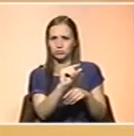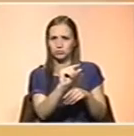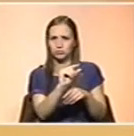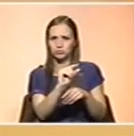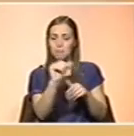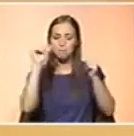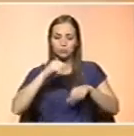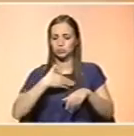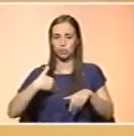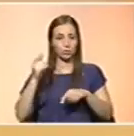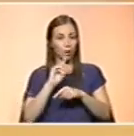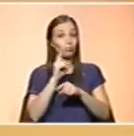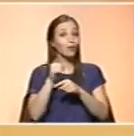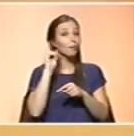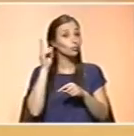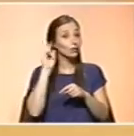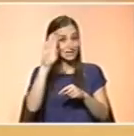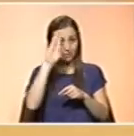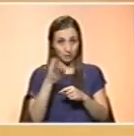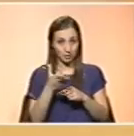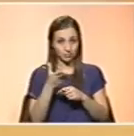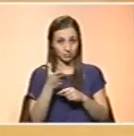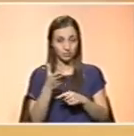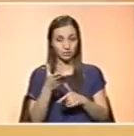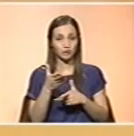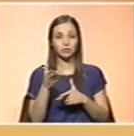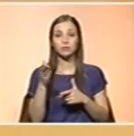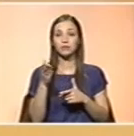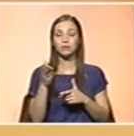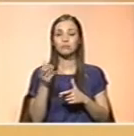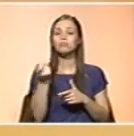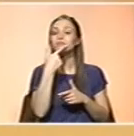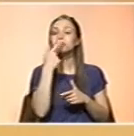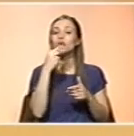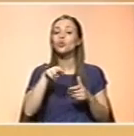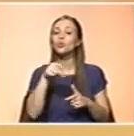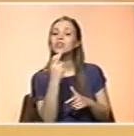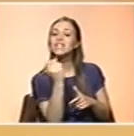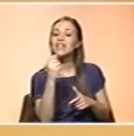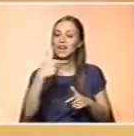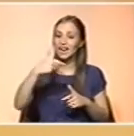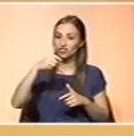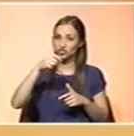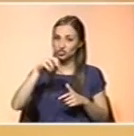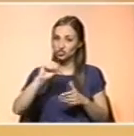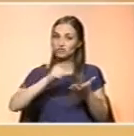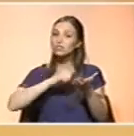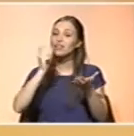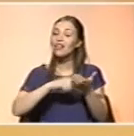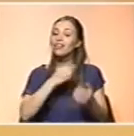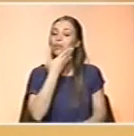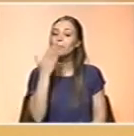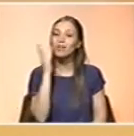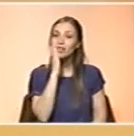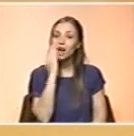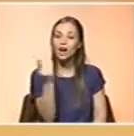conceito que importa também reter, e que é este. As necessidades nutricionais variam muito de criança para criança,